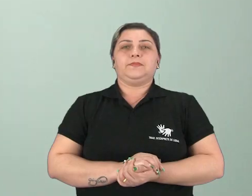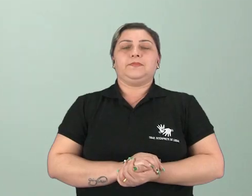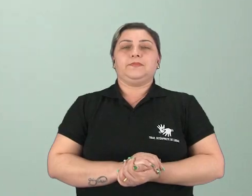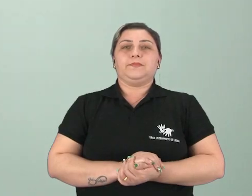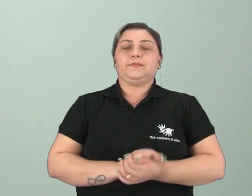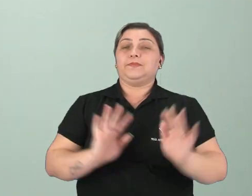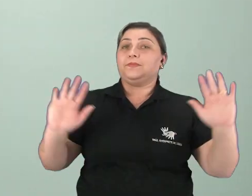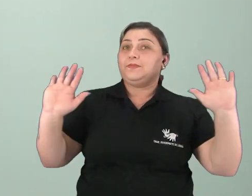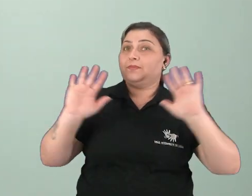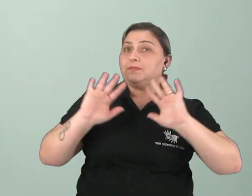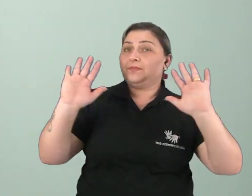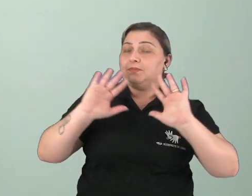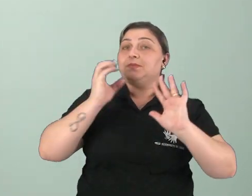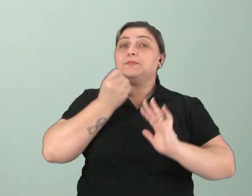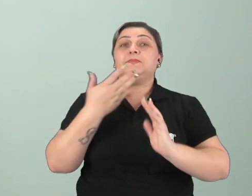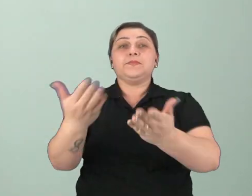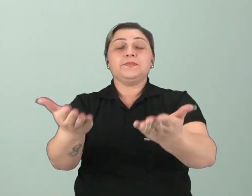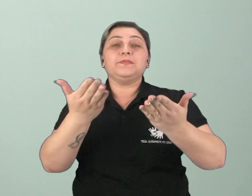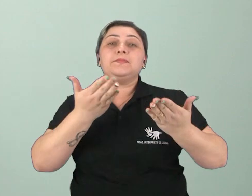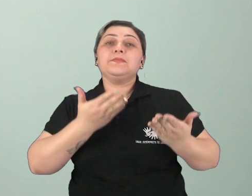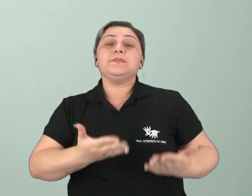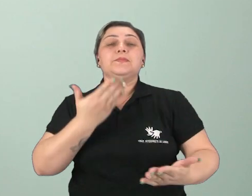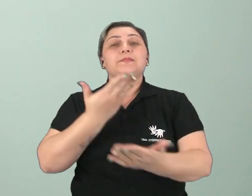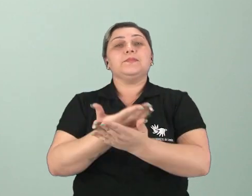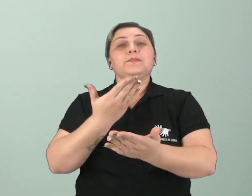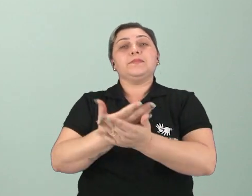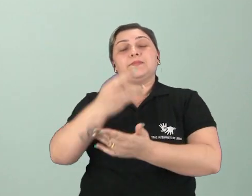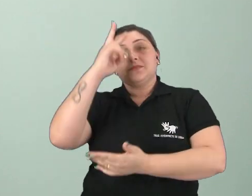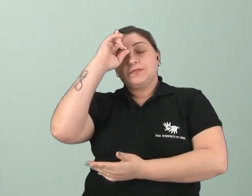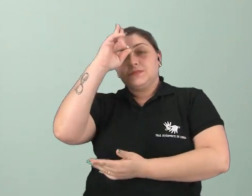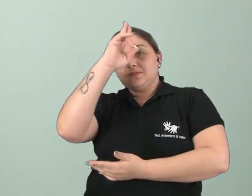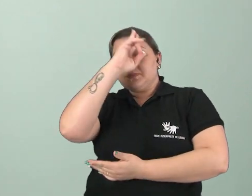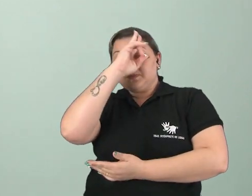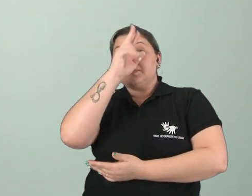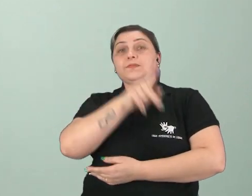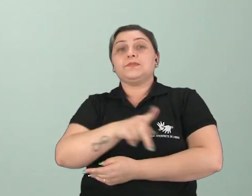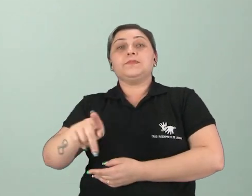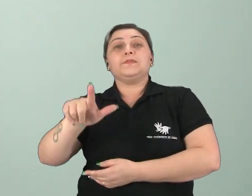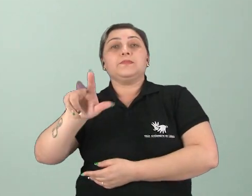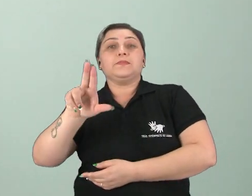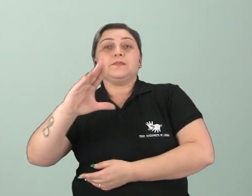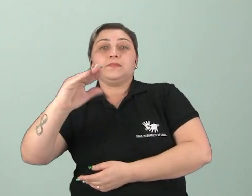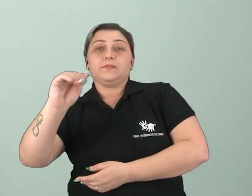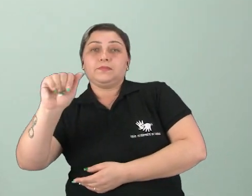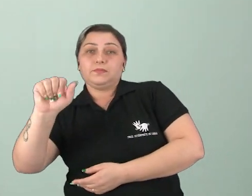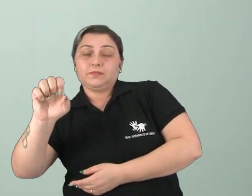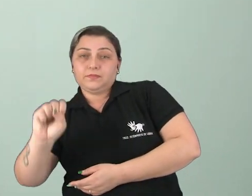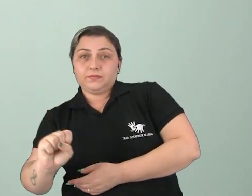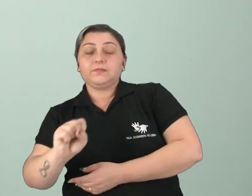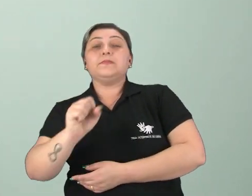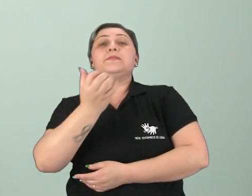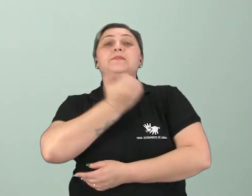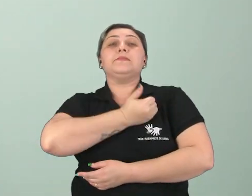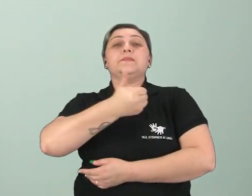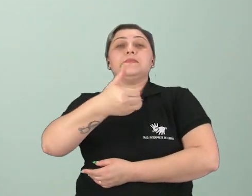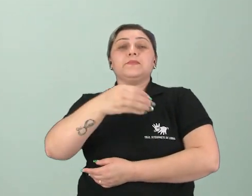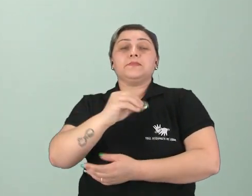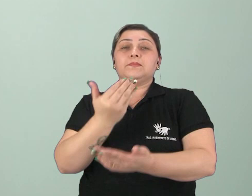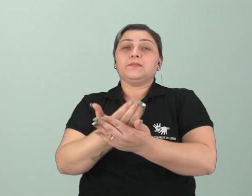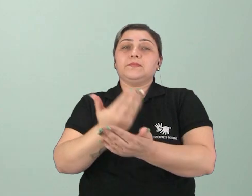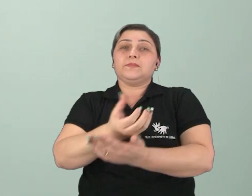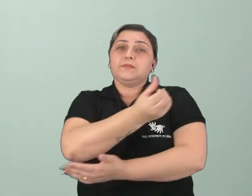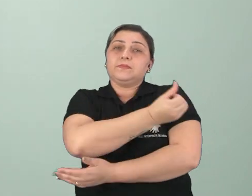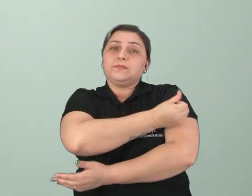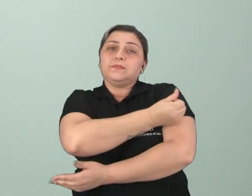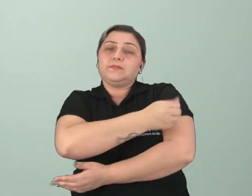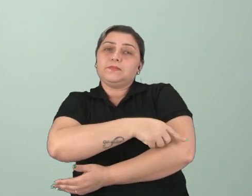Oi, oi galerinha! Sejam muito bem-vindos a mais uma aula de História. Eu sou o professor Lucas e já estamos na nossa décima aula para o